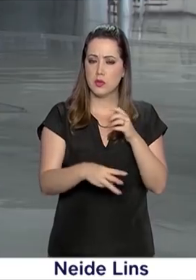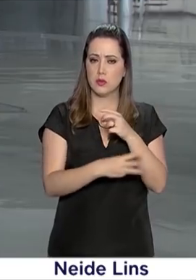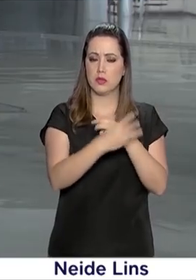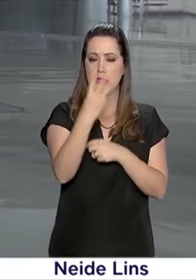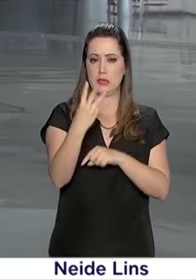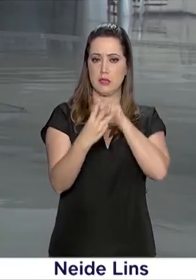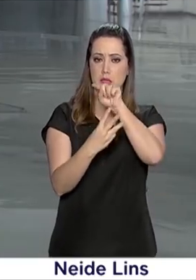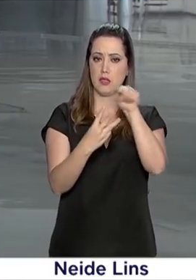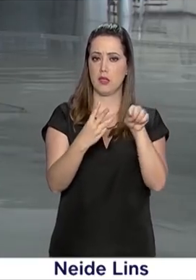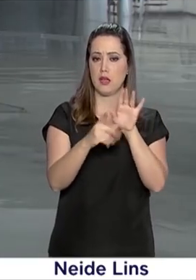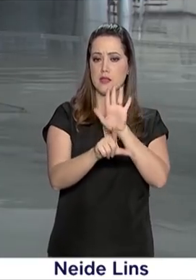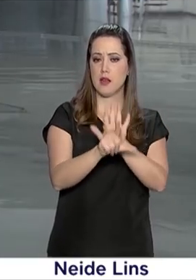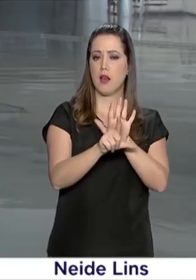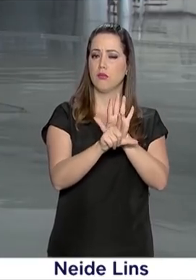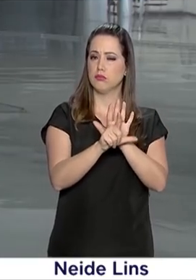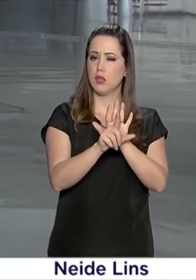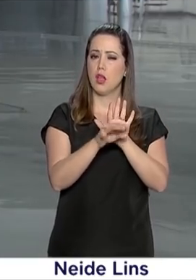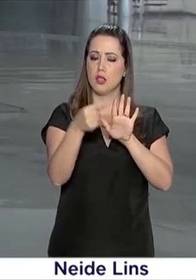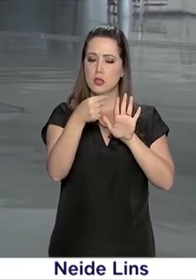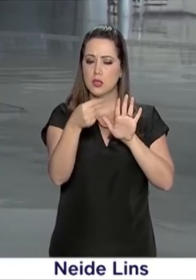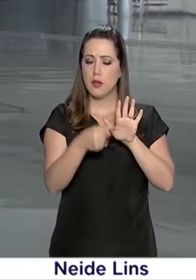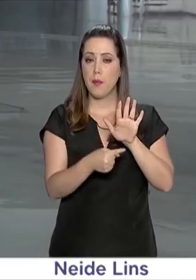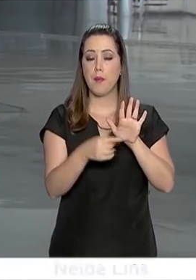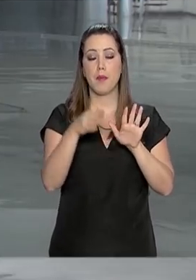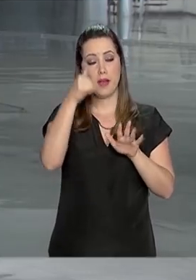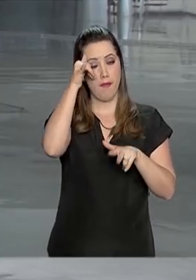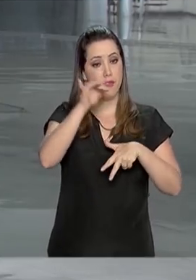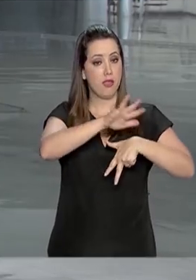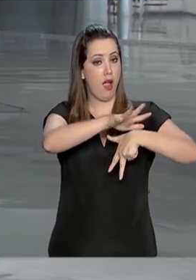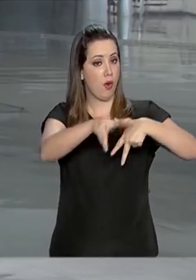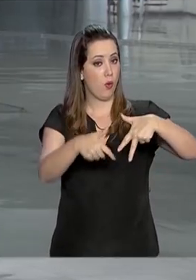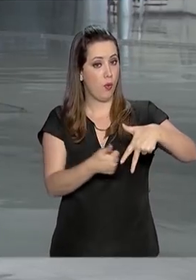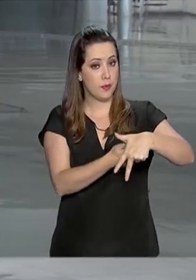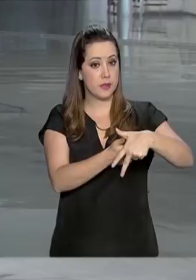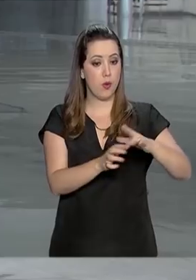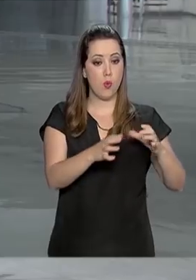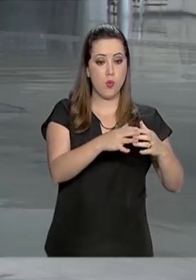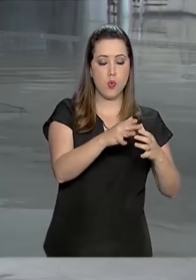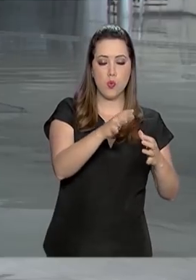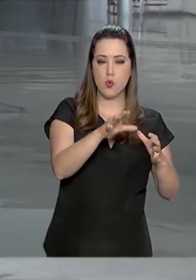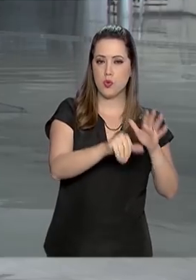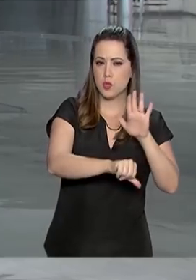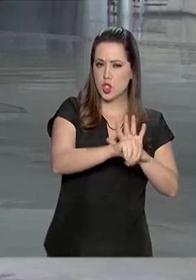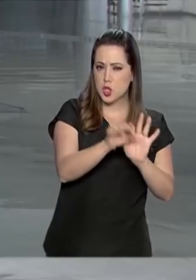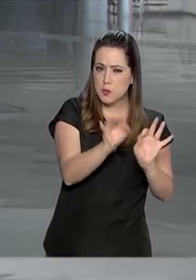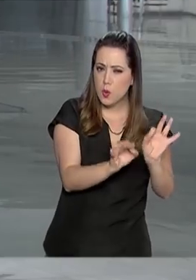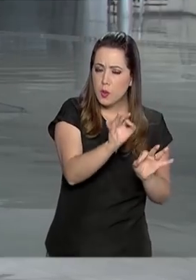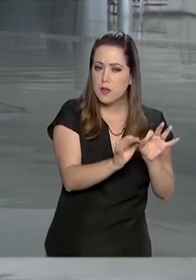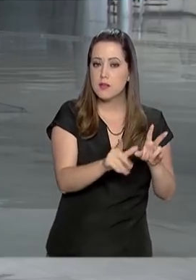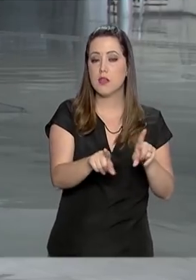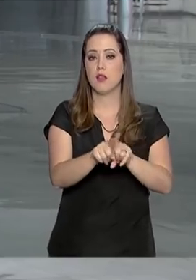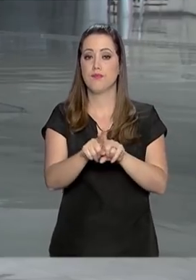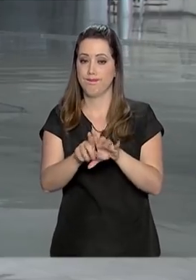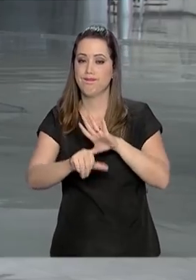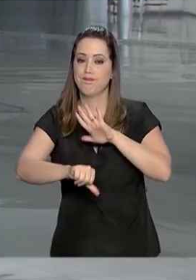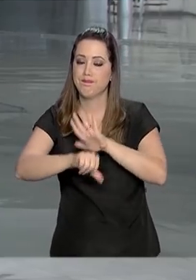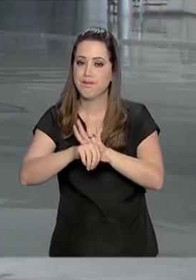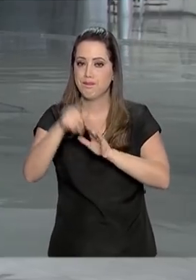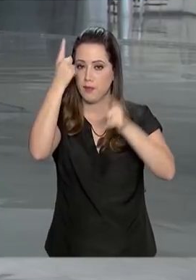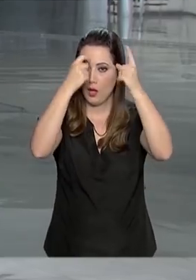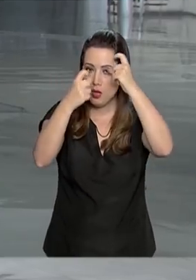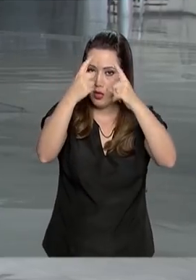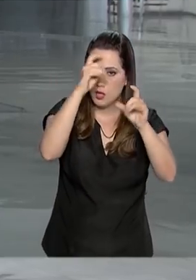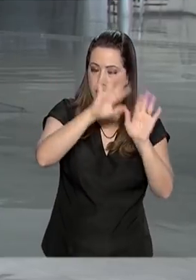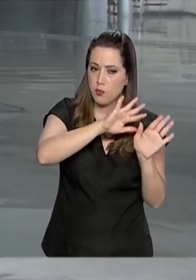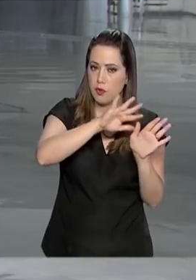projetos de lei com medidas contra a corrupção, contra o crime organizado e contra crimes violentos. A